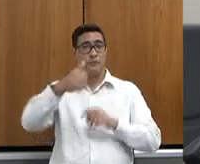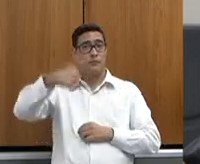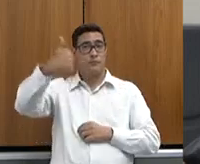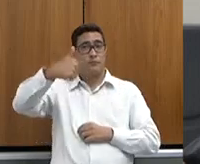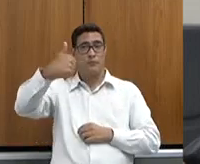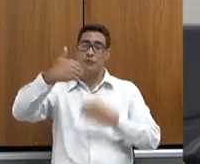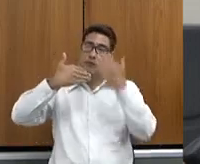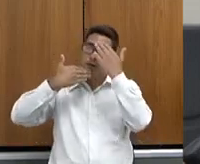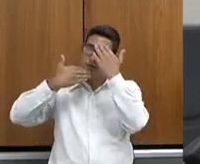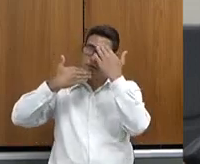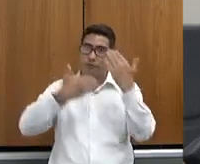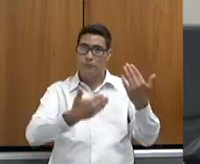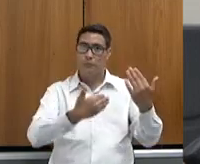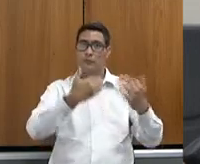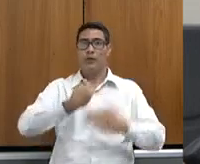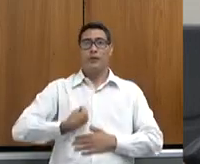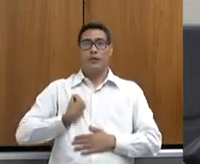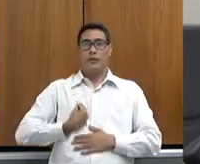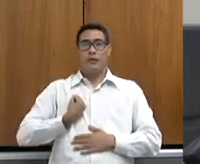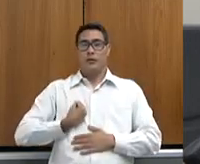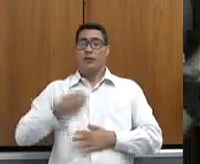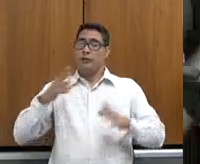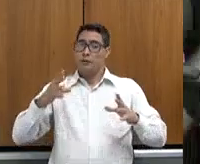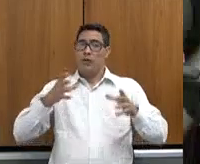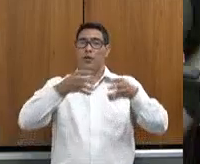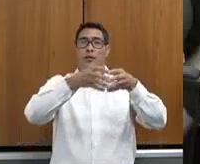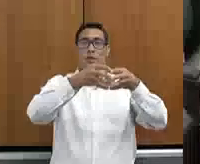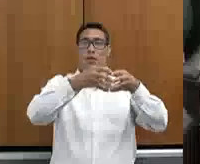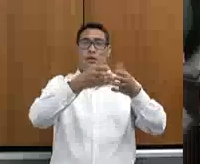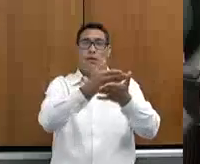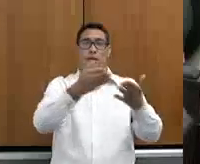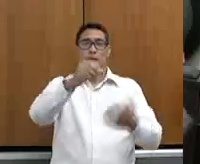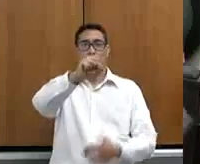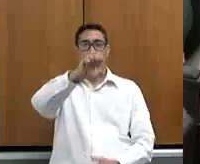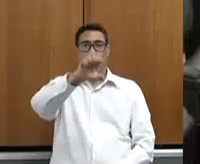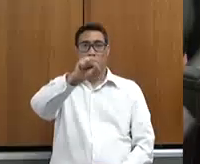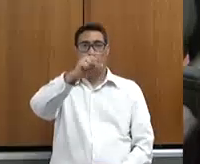a presença de toda a equipe, de toda a equipe SEAPA.